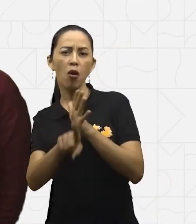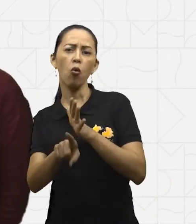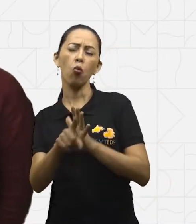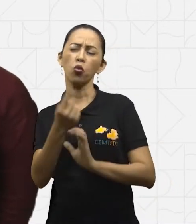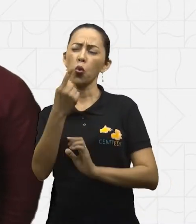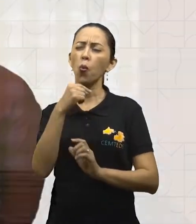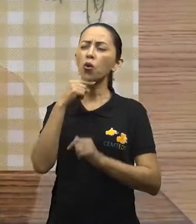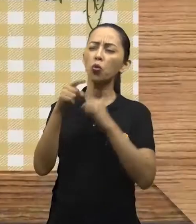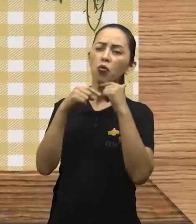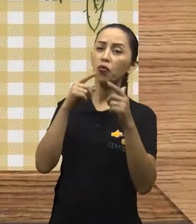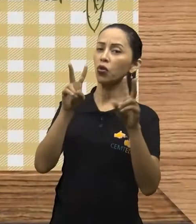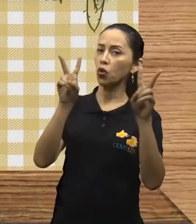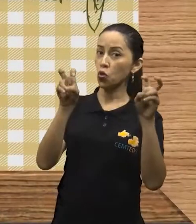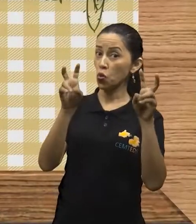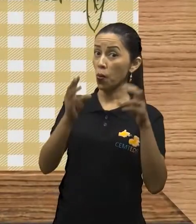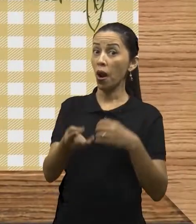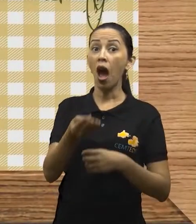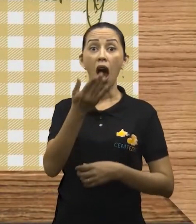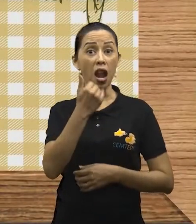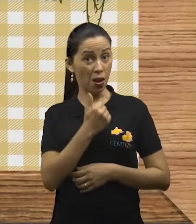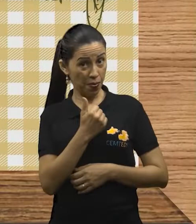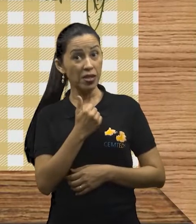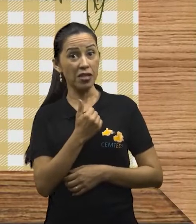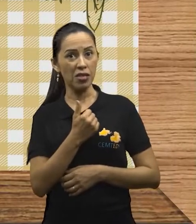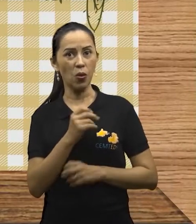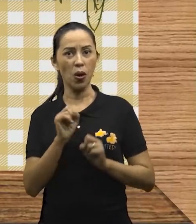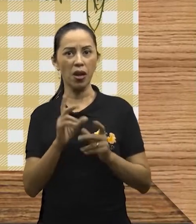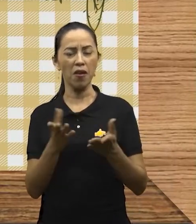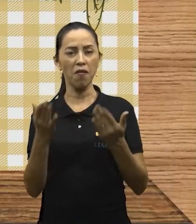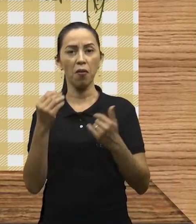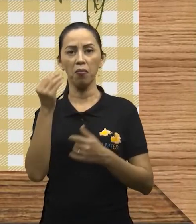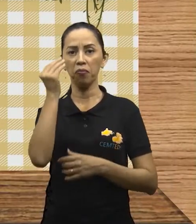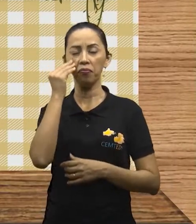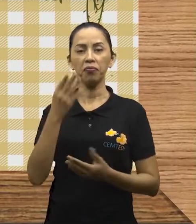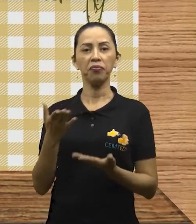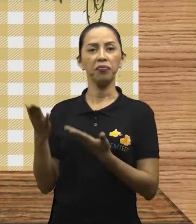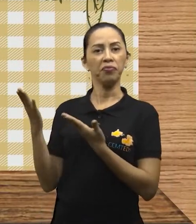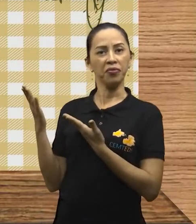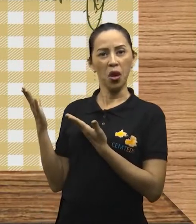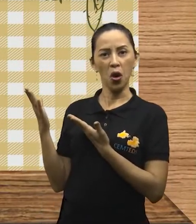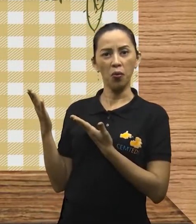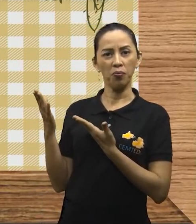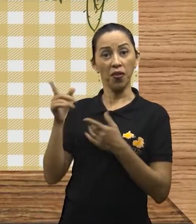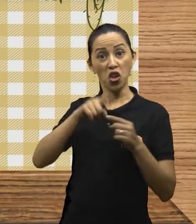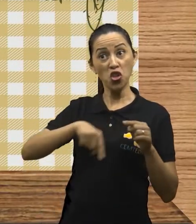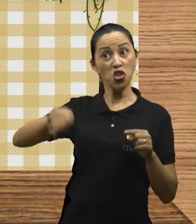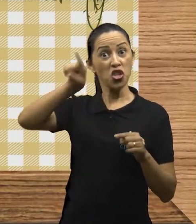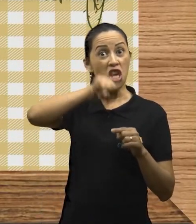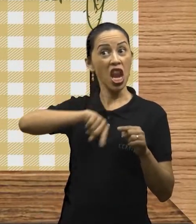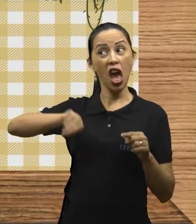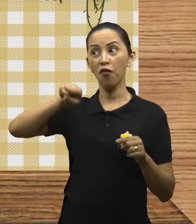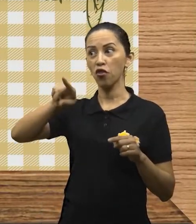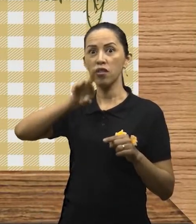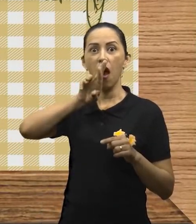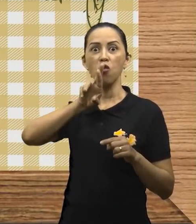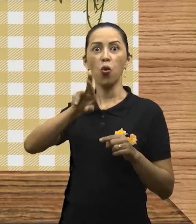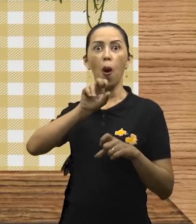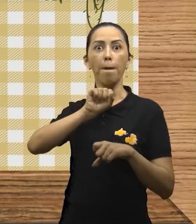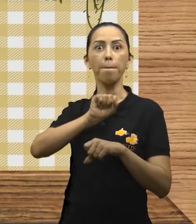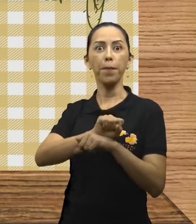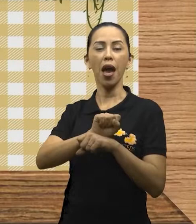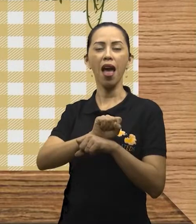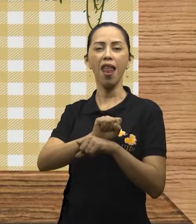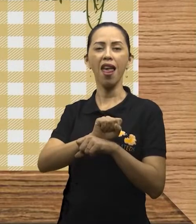Vamos começar? Vamos! Roleta, ela vai girar e aí é só você falar para e nós vamos para a pergunta respectiva.